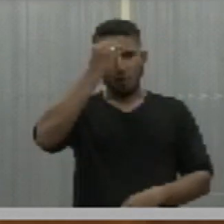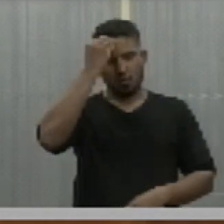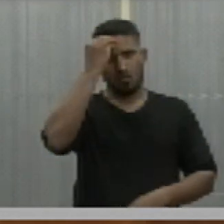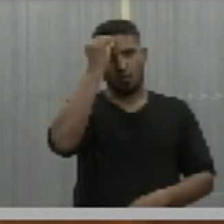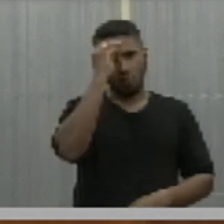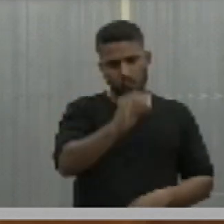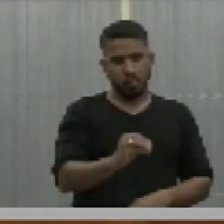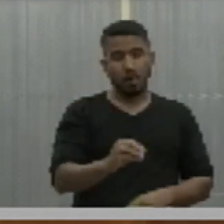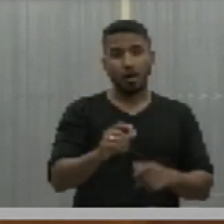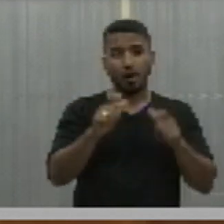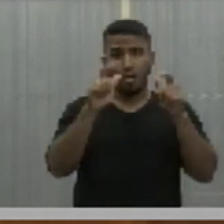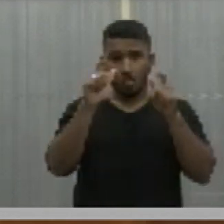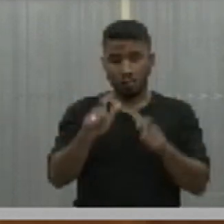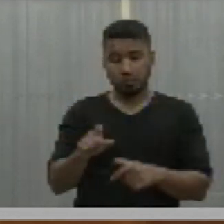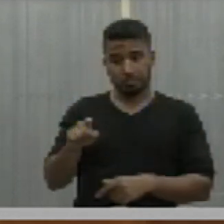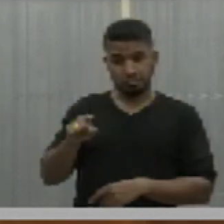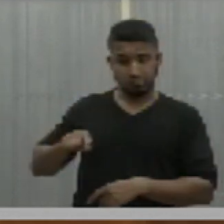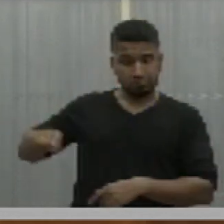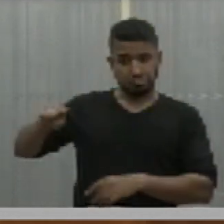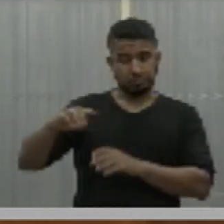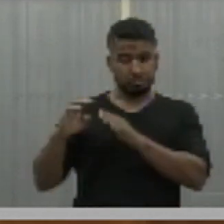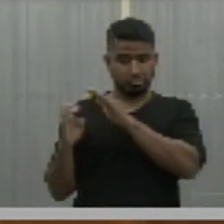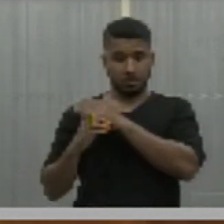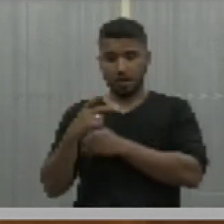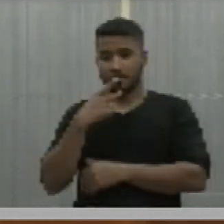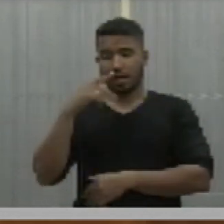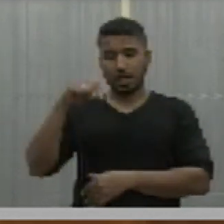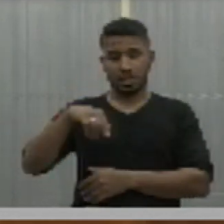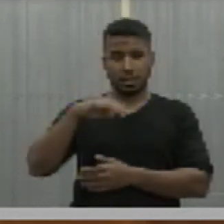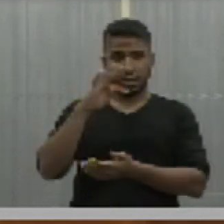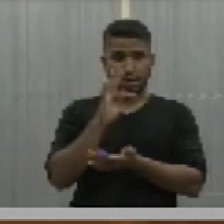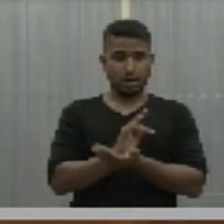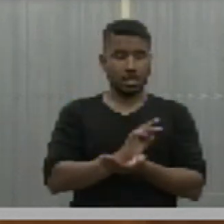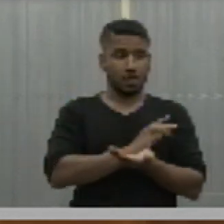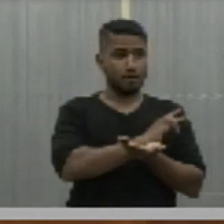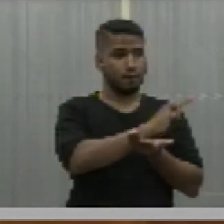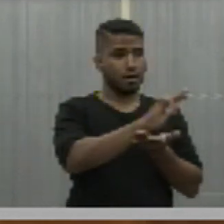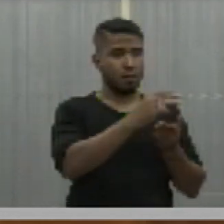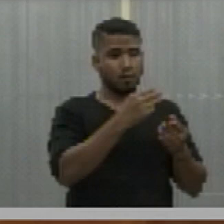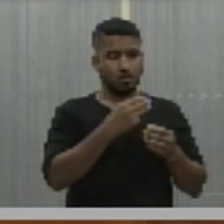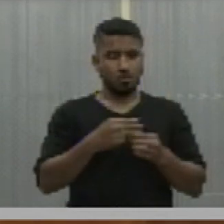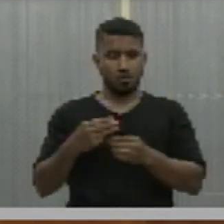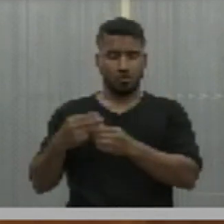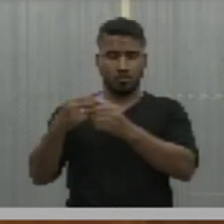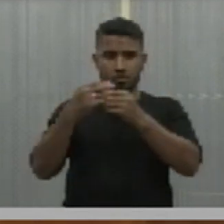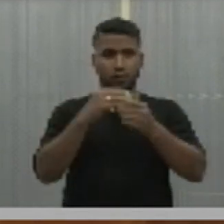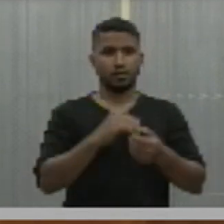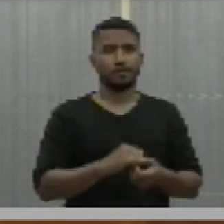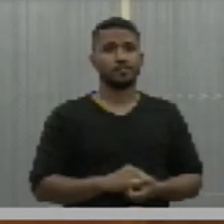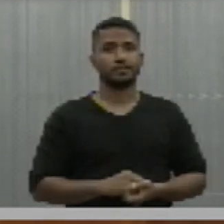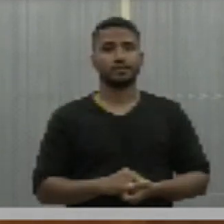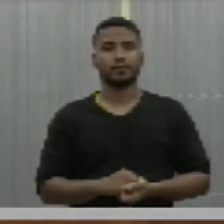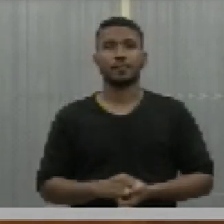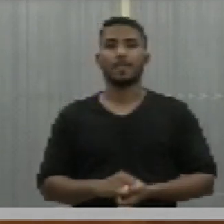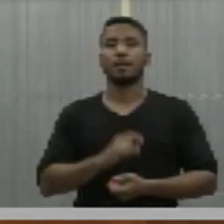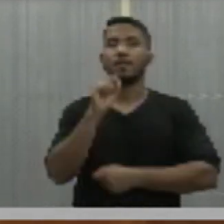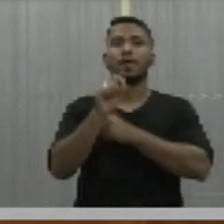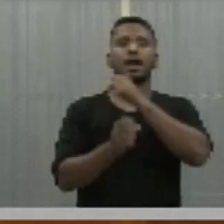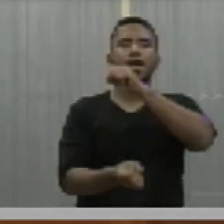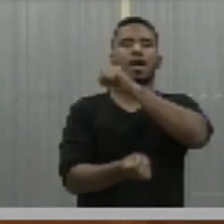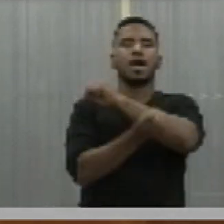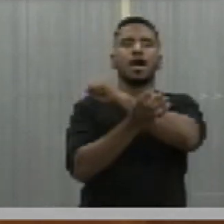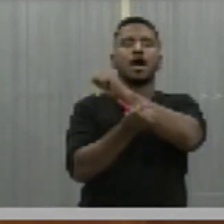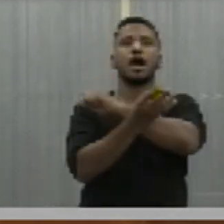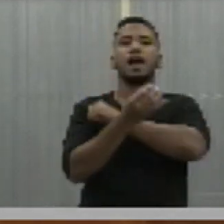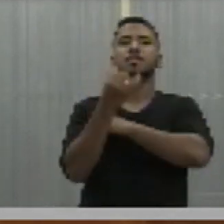existe, segundo eles, aqui em Teresina e em diversos municípios do Estado, as gambiarras,